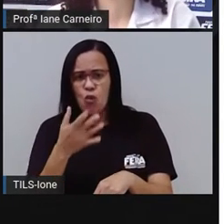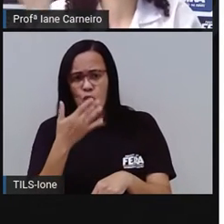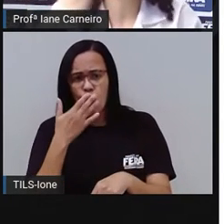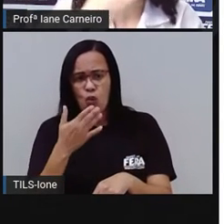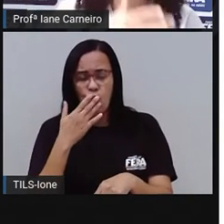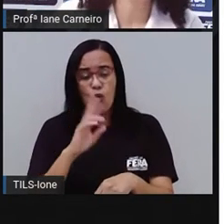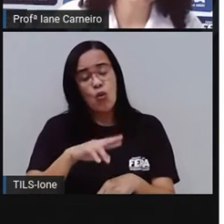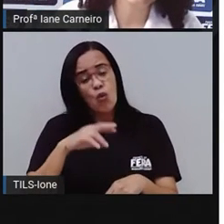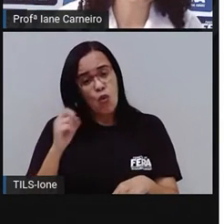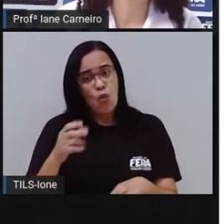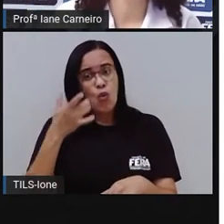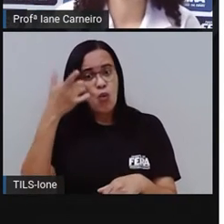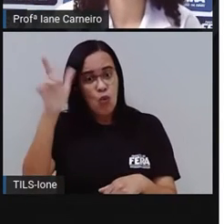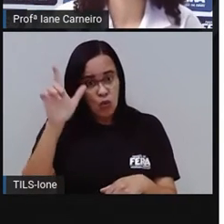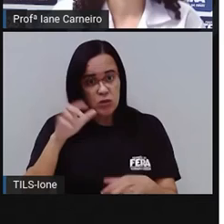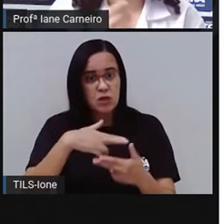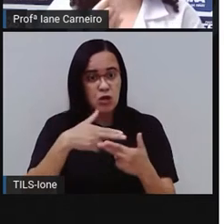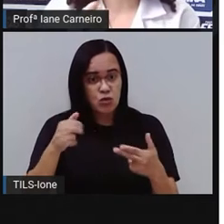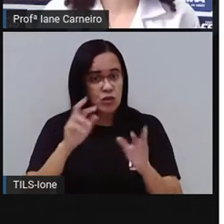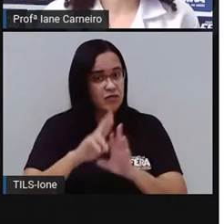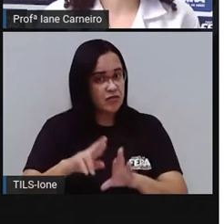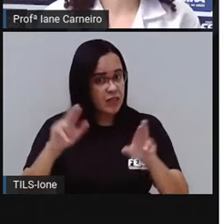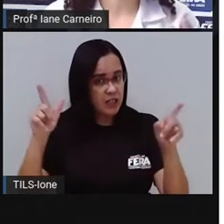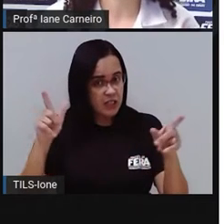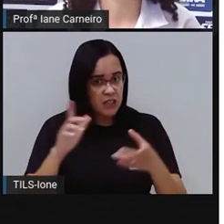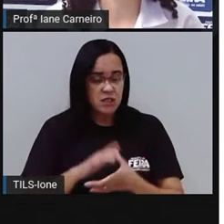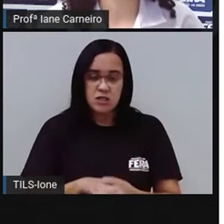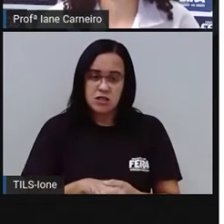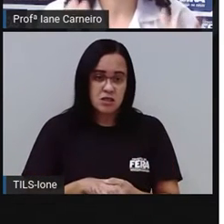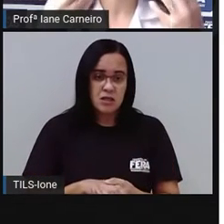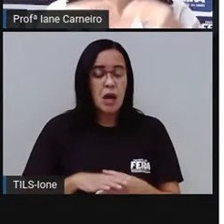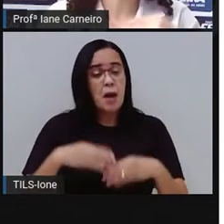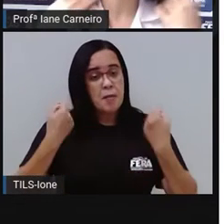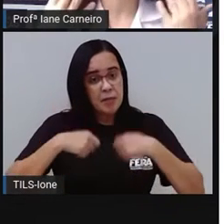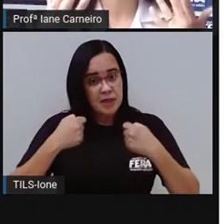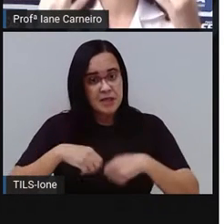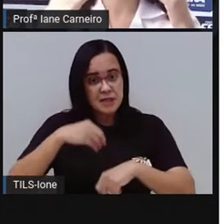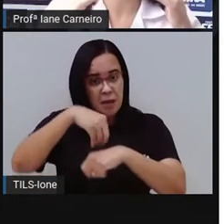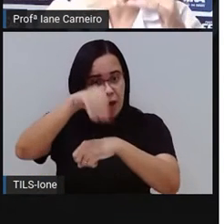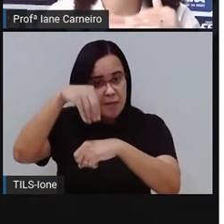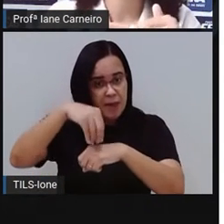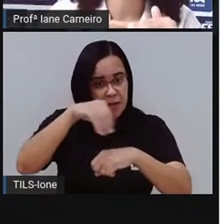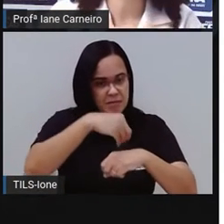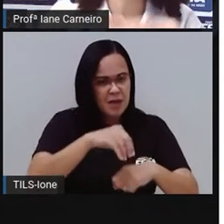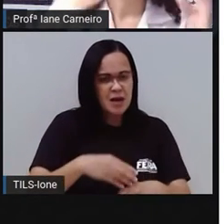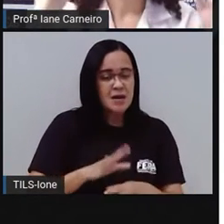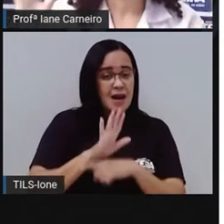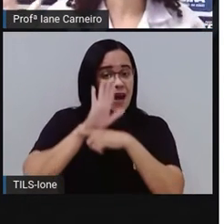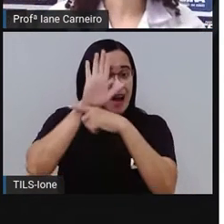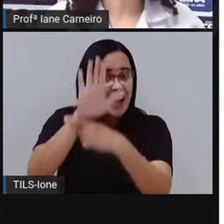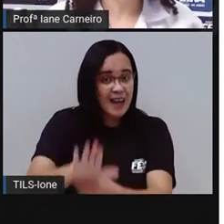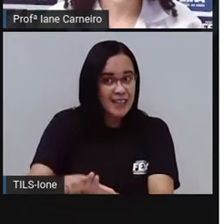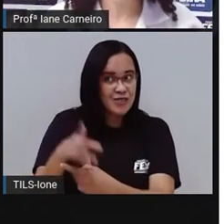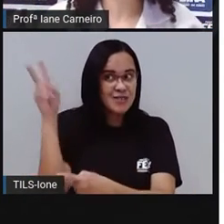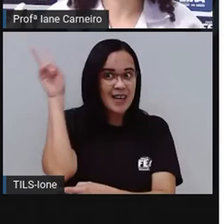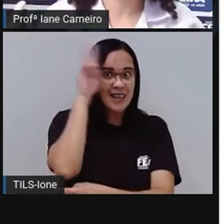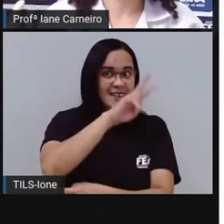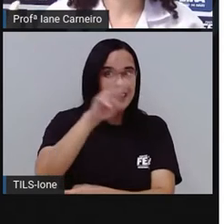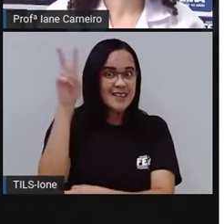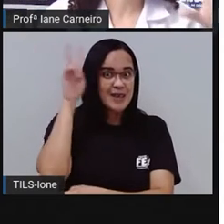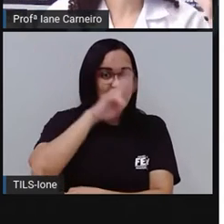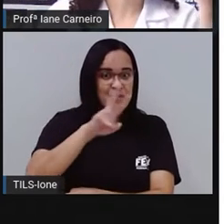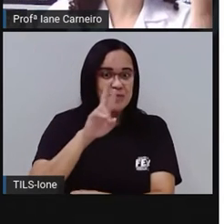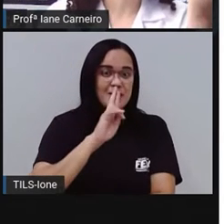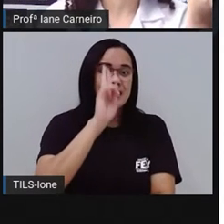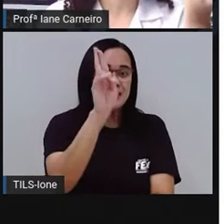coisas que não fossem frutas, né? Então, quando a gente dá essas pistas, ajuda a pessoa que tá respondendo a encontrar uma resposta.